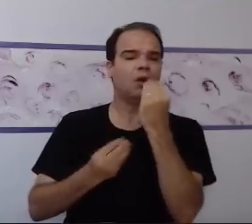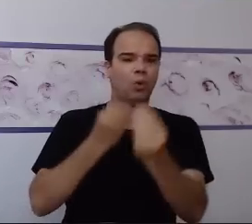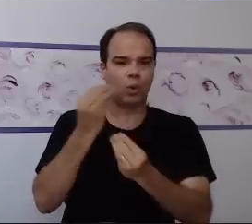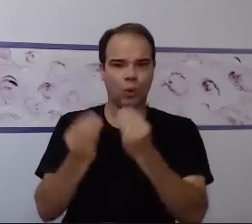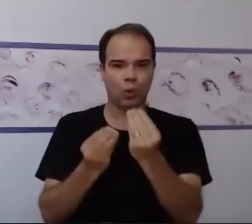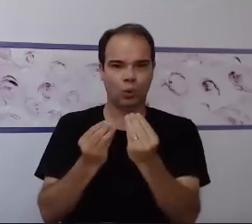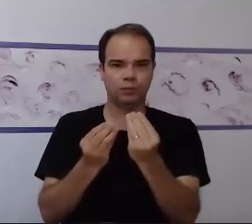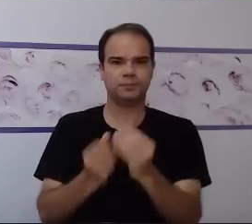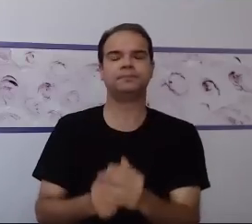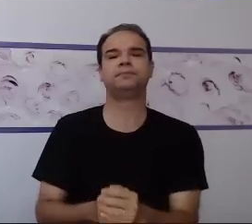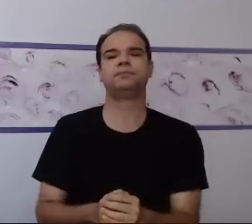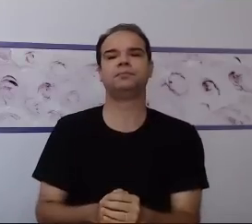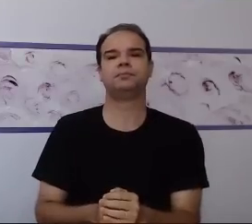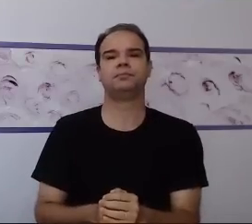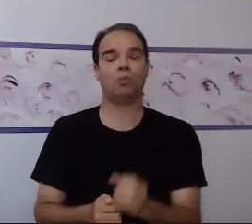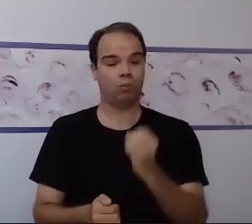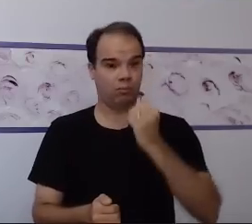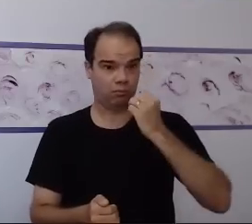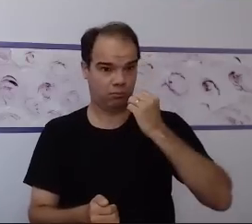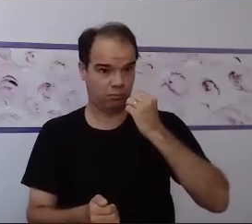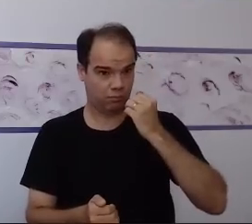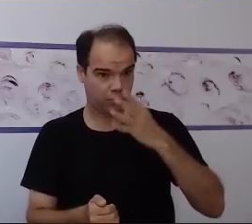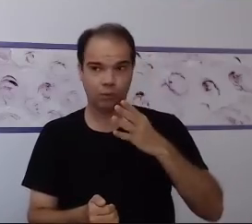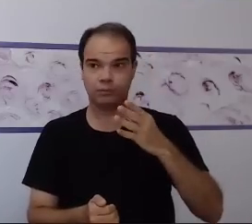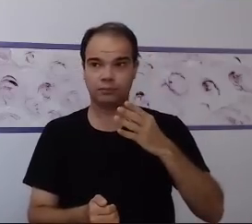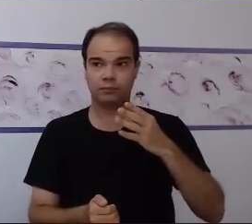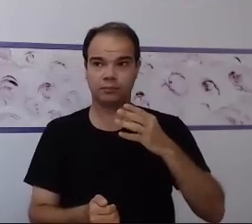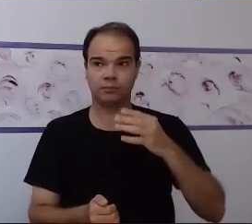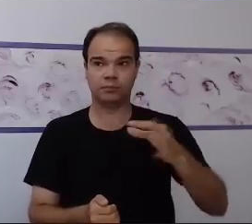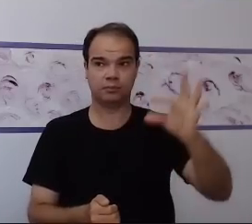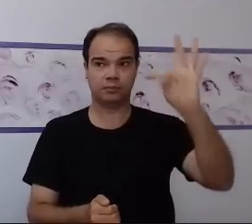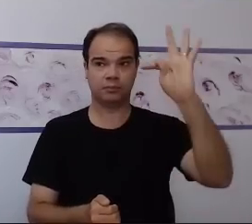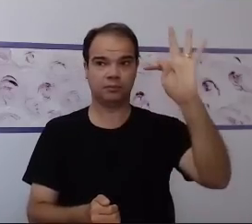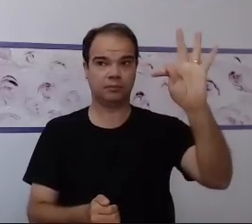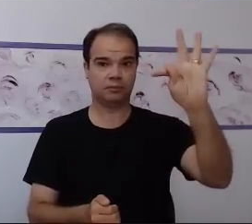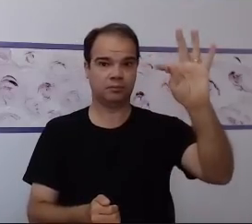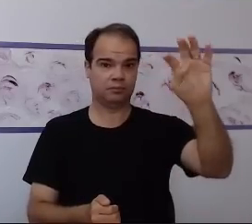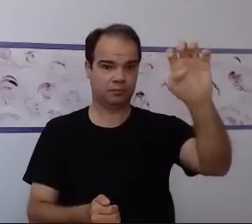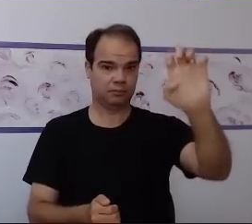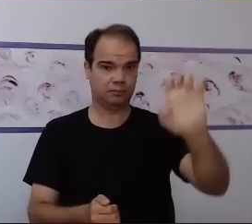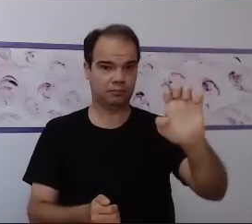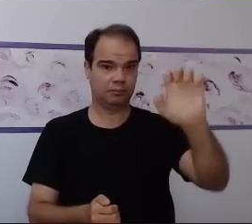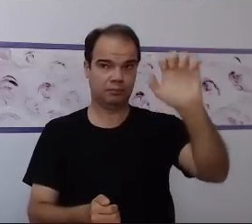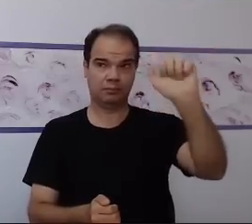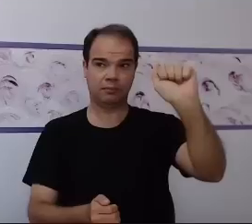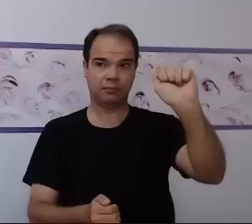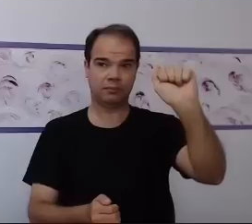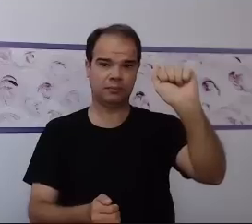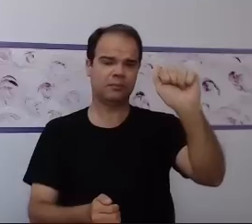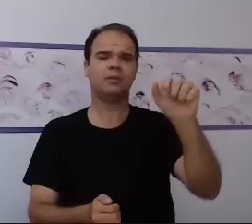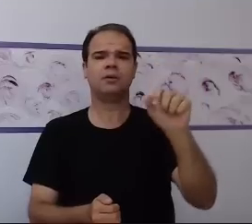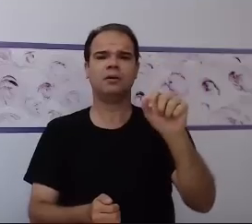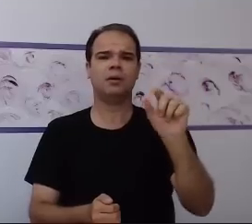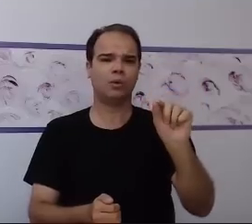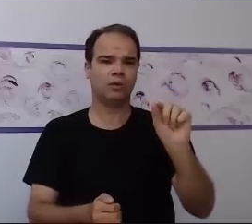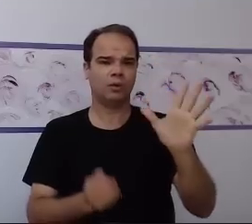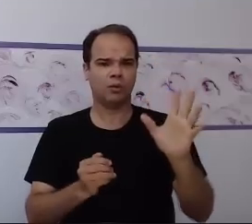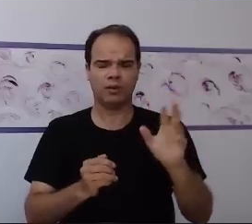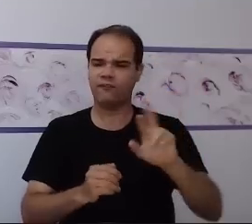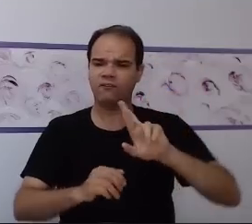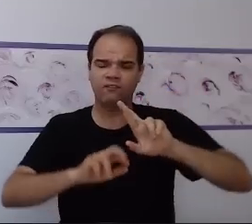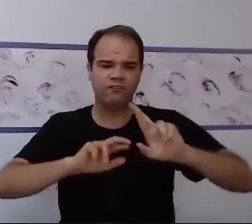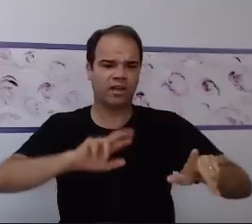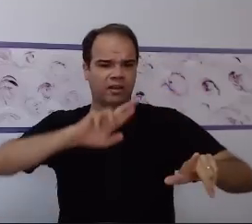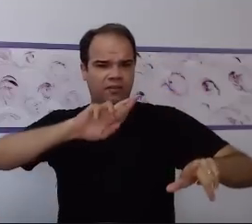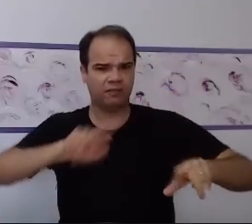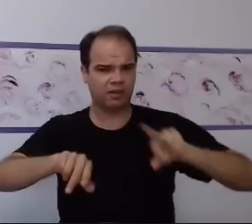especificamente? Bom, quando você fala de transtorno do espectro autista, você fala de uma função de execução.